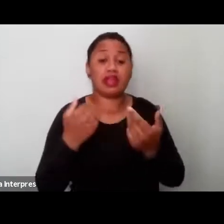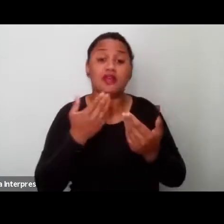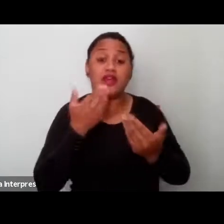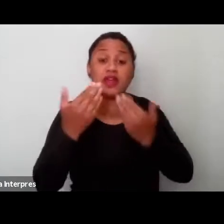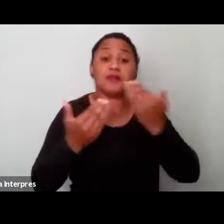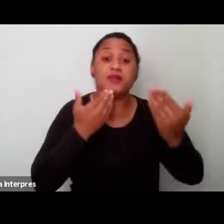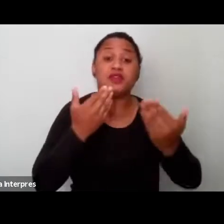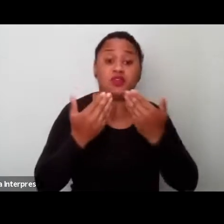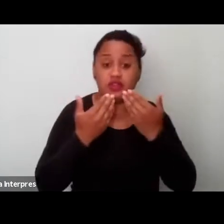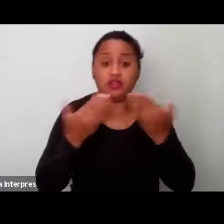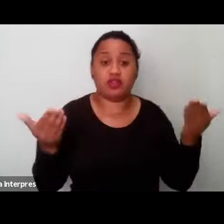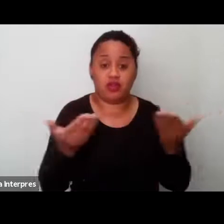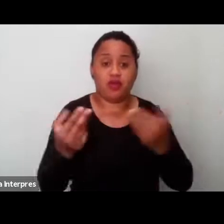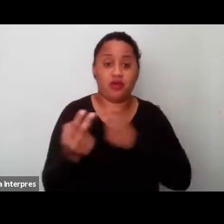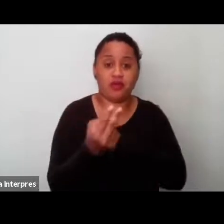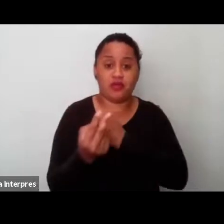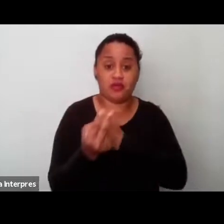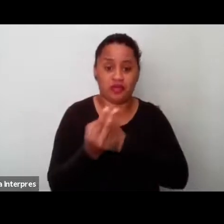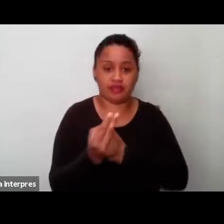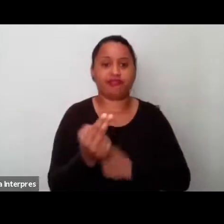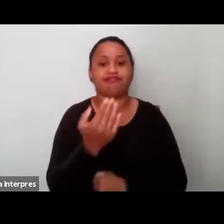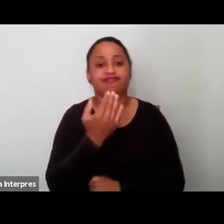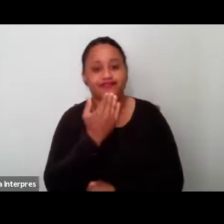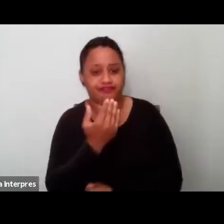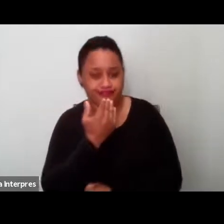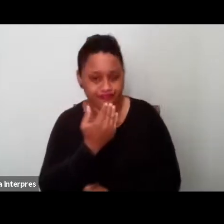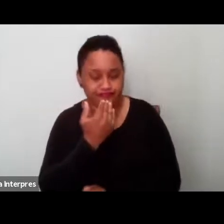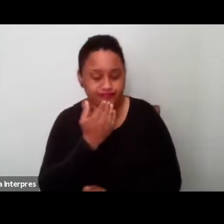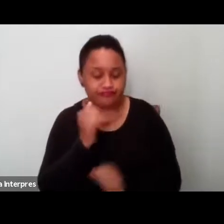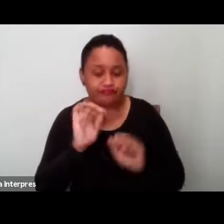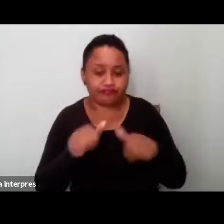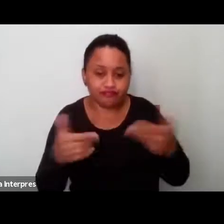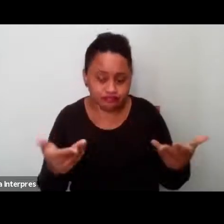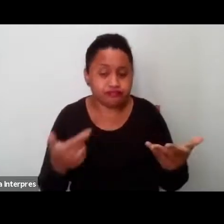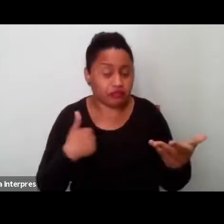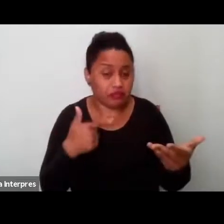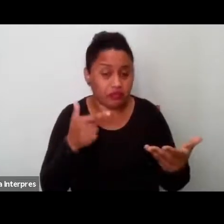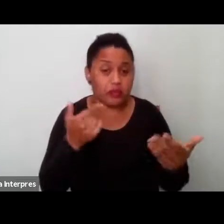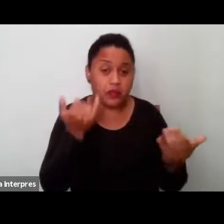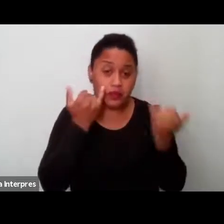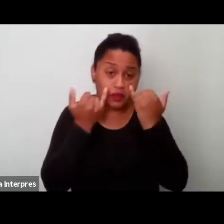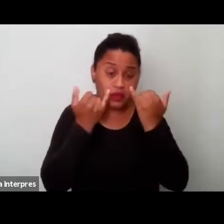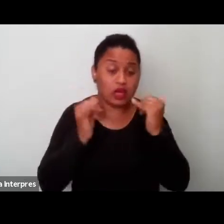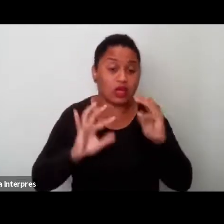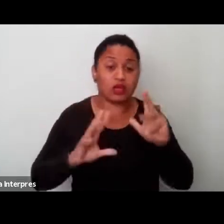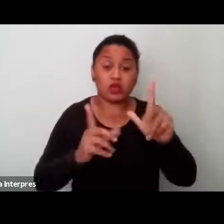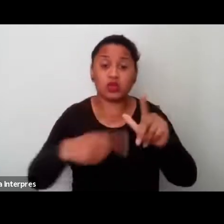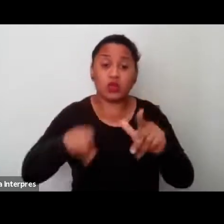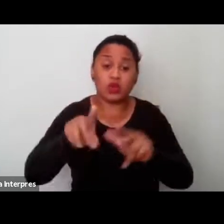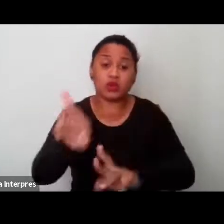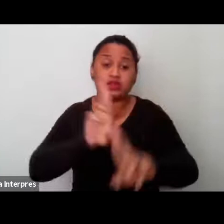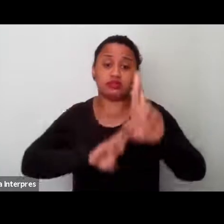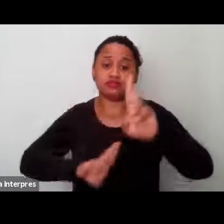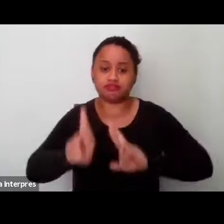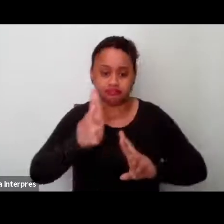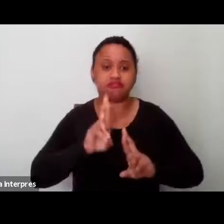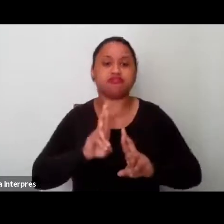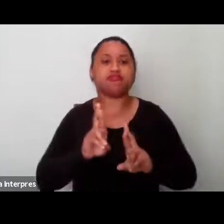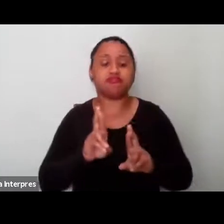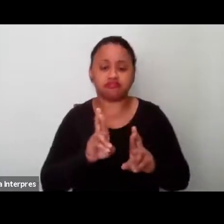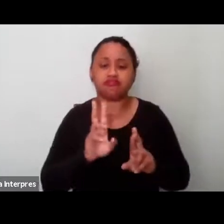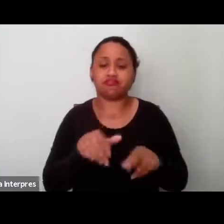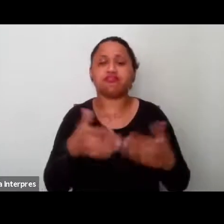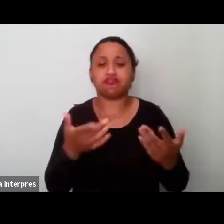Covid-19. acho que esse foi um dado, né, que todos eles, de certa forma, ressaltaram isso, né, e